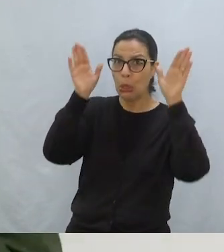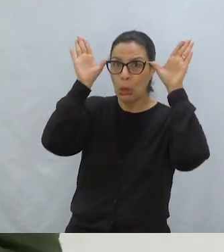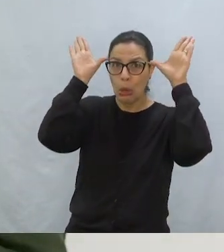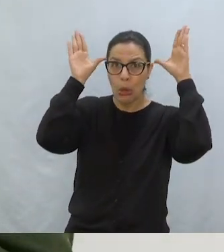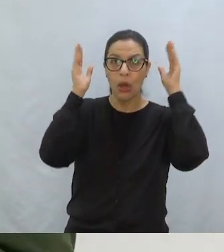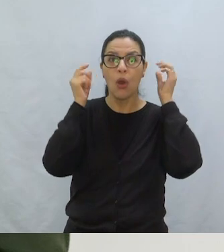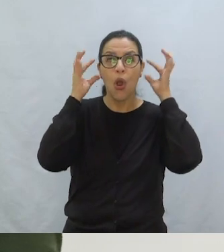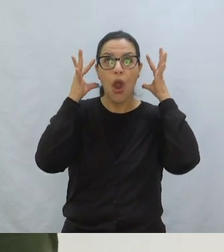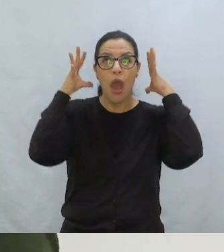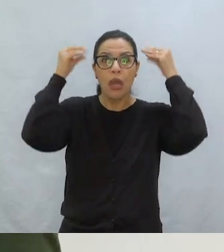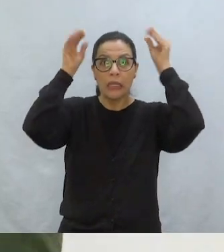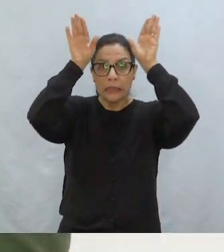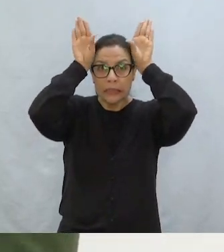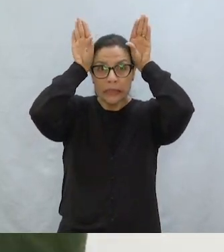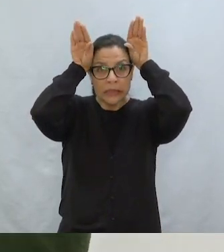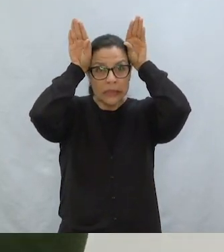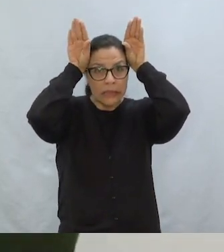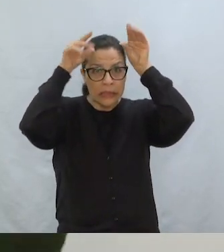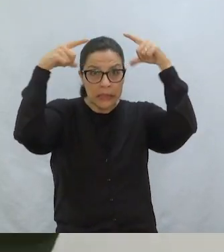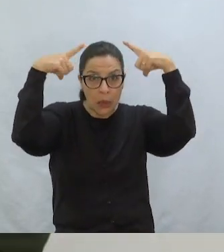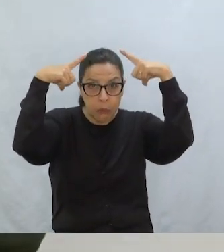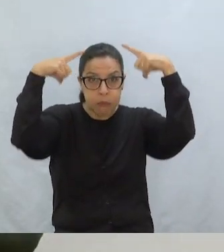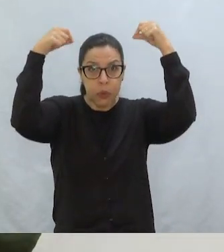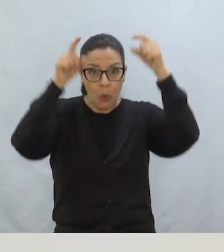E orelhas enormes